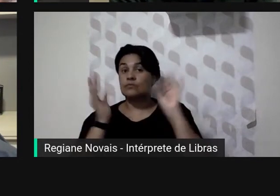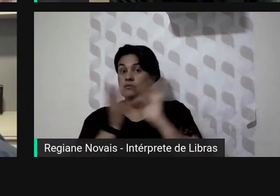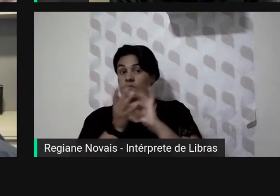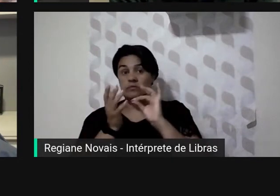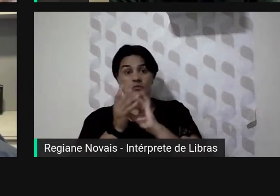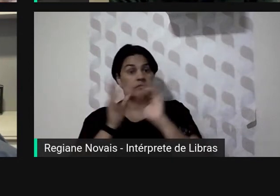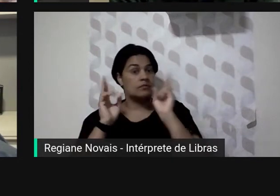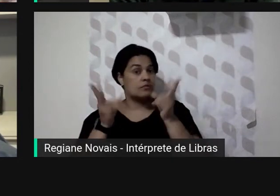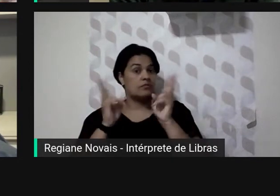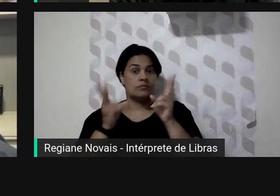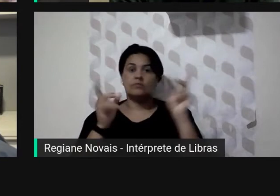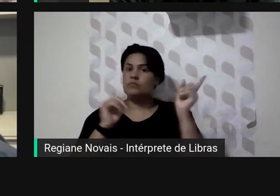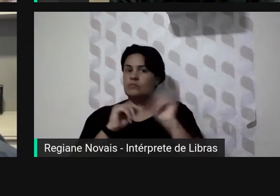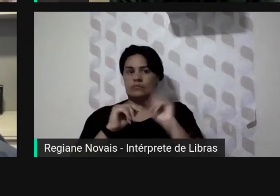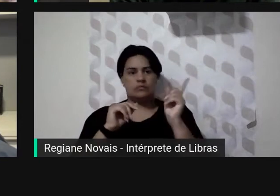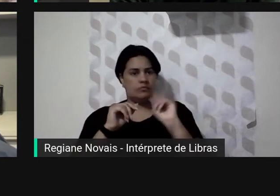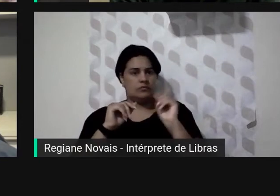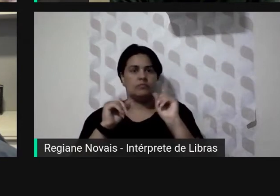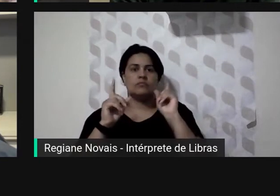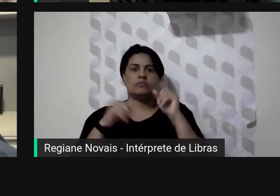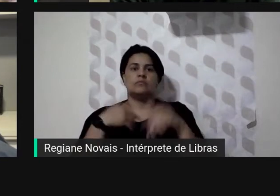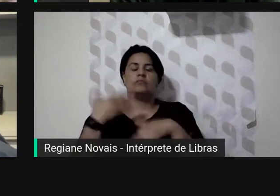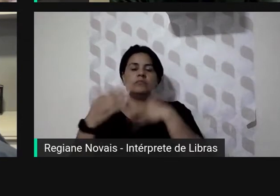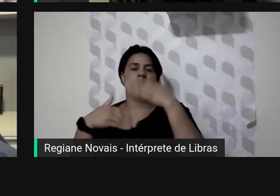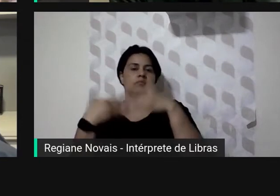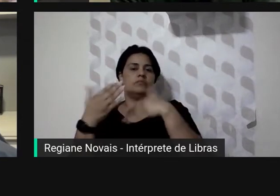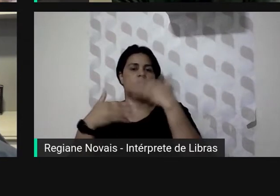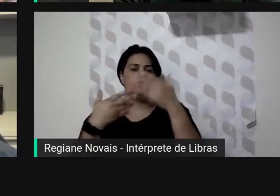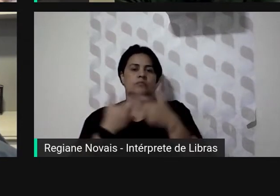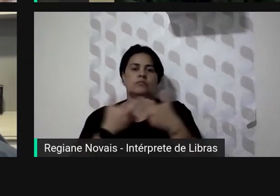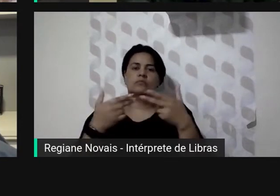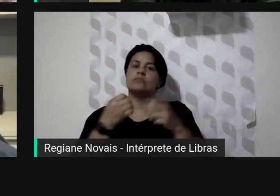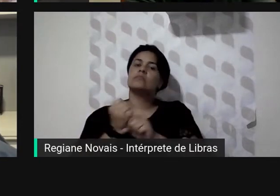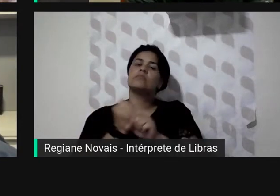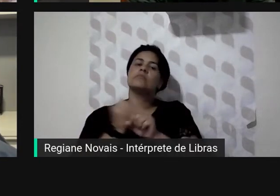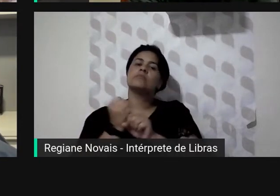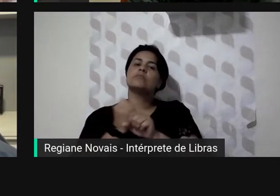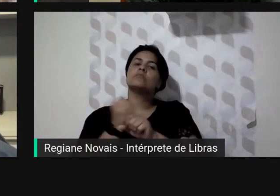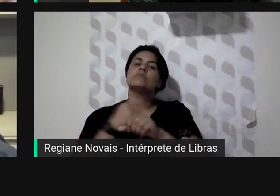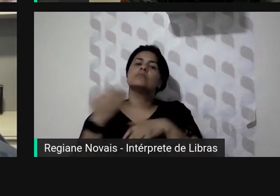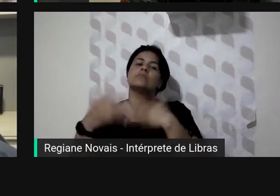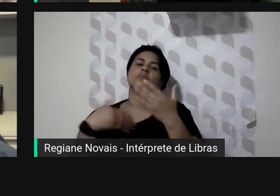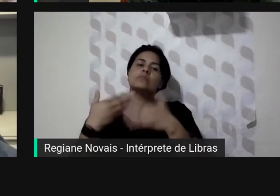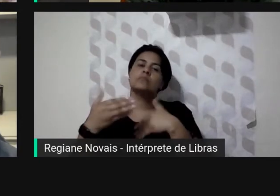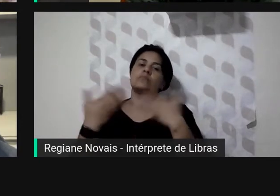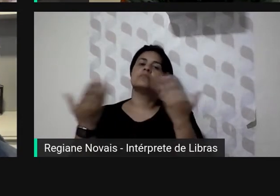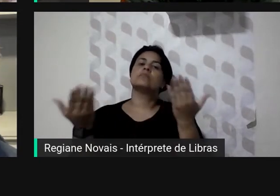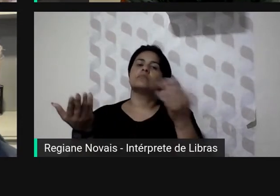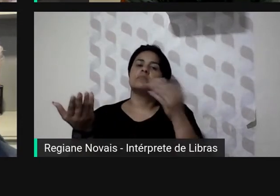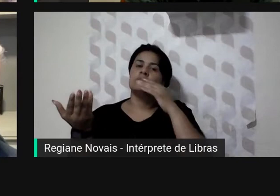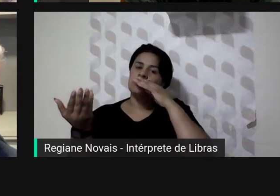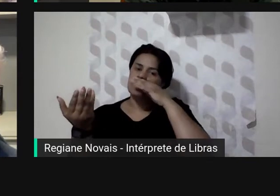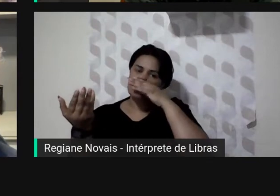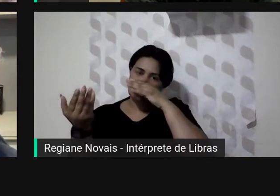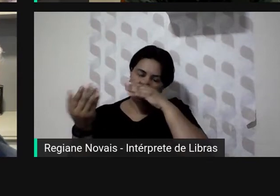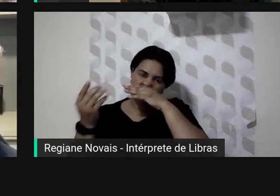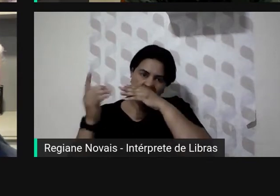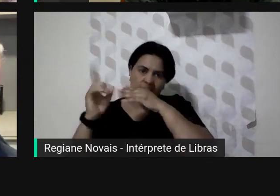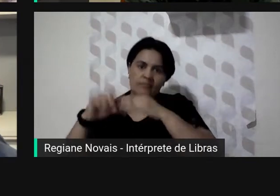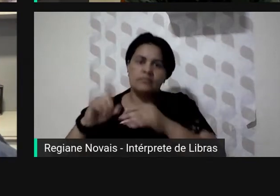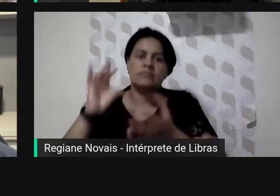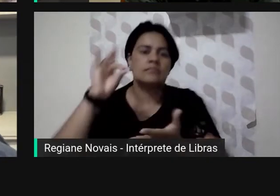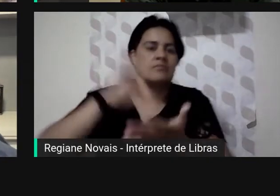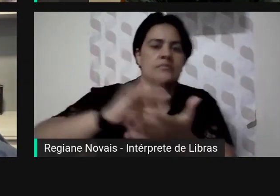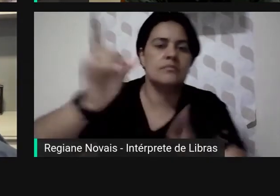processo construído ao longo de décadas quase séculos ele não foi regular e